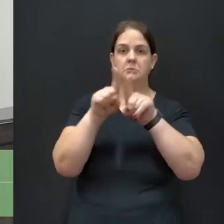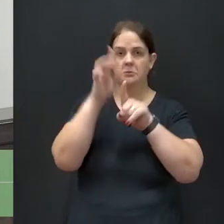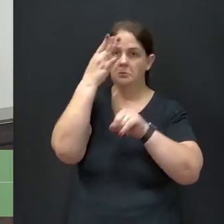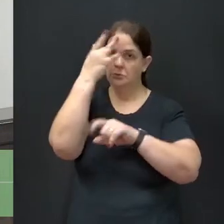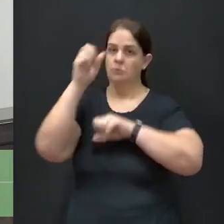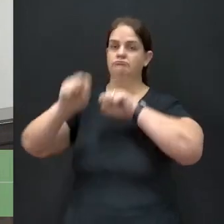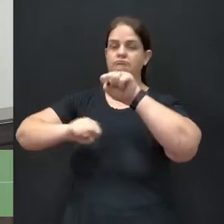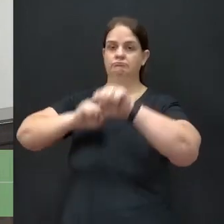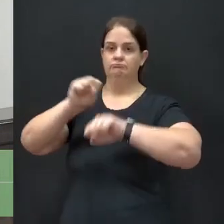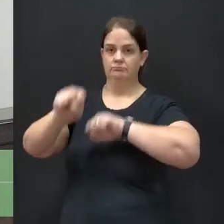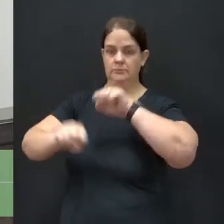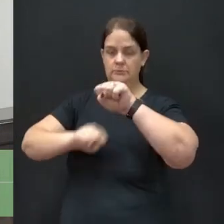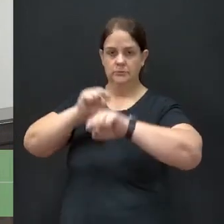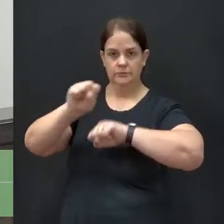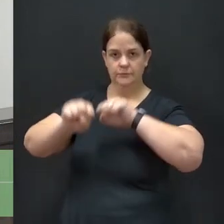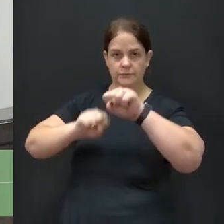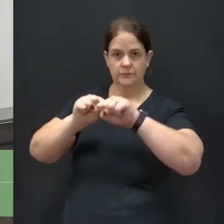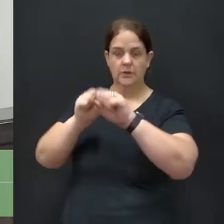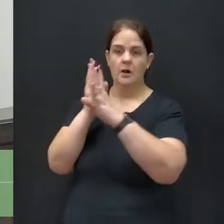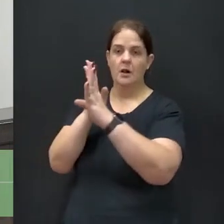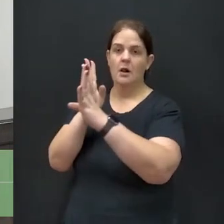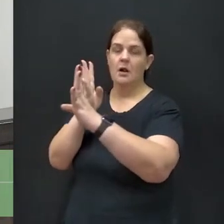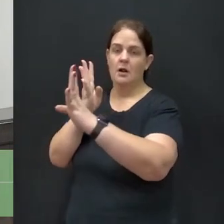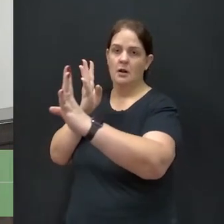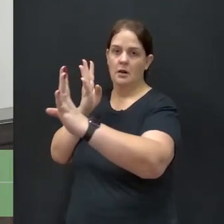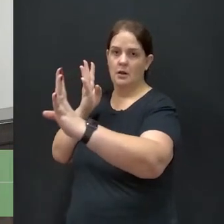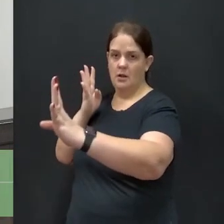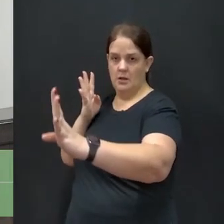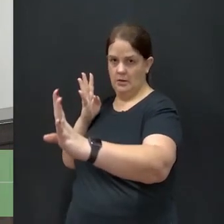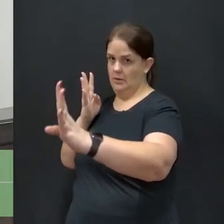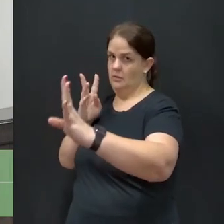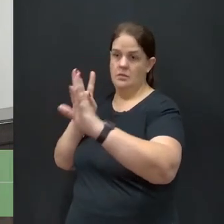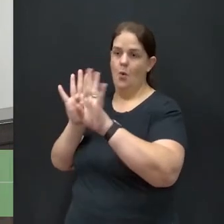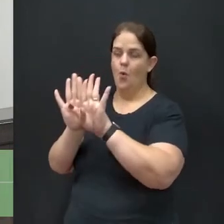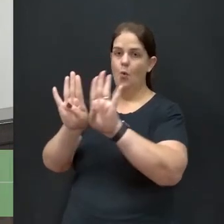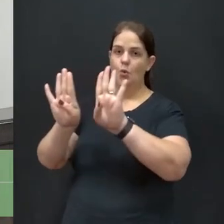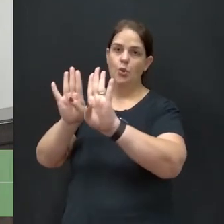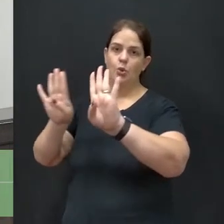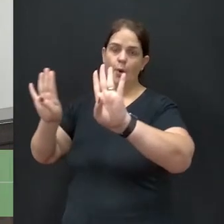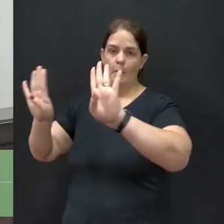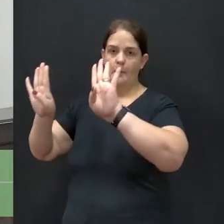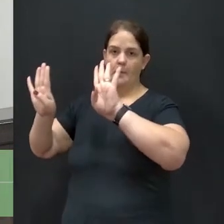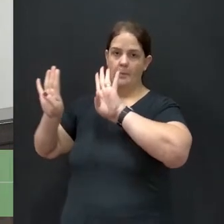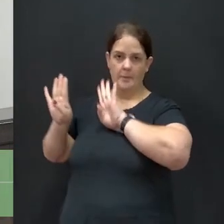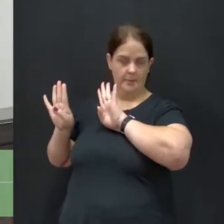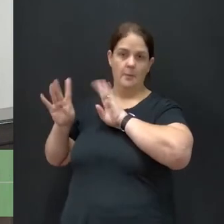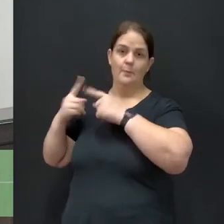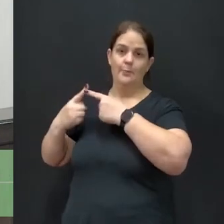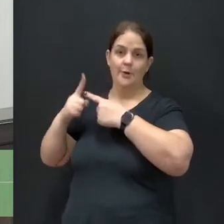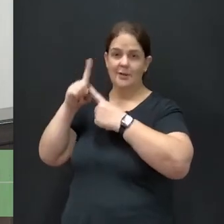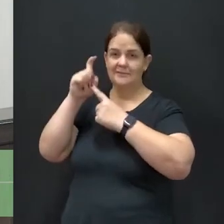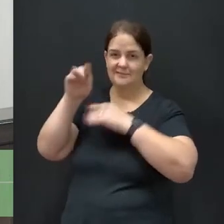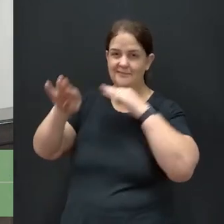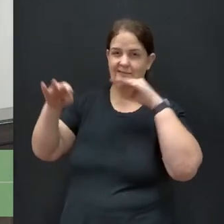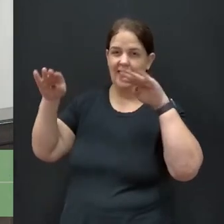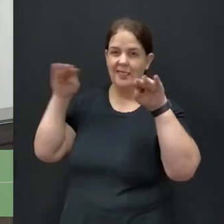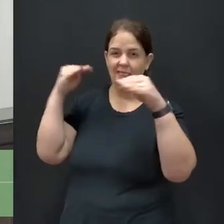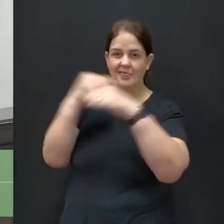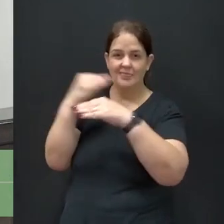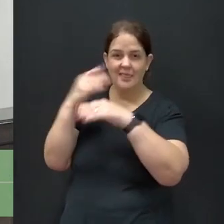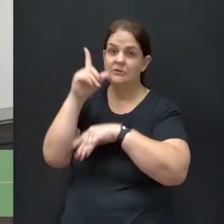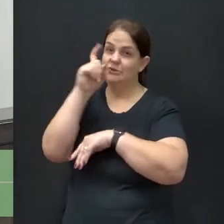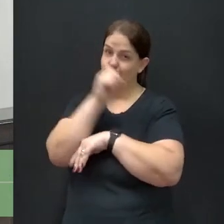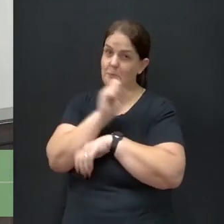ciclistas que andem em filha indiana, não em duplas, porque complica o trânsito e podemos ter acidentes gravíssimos